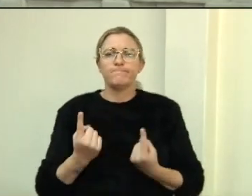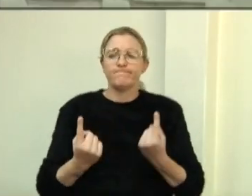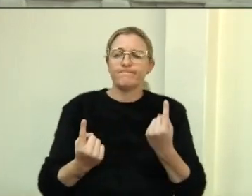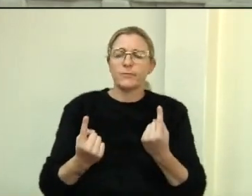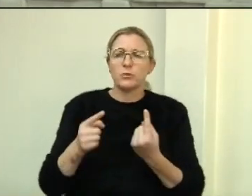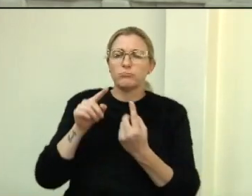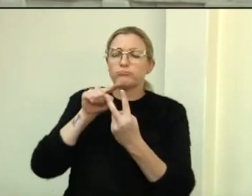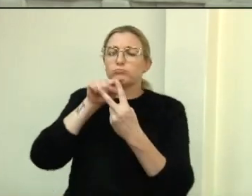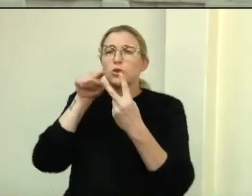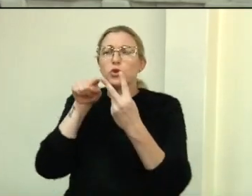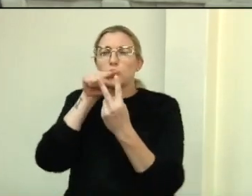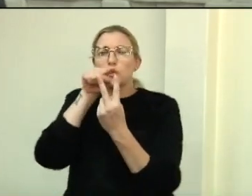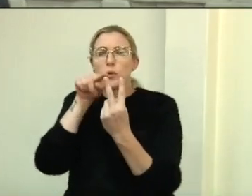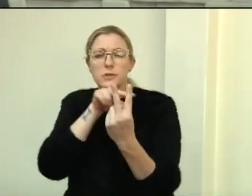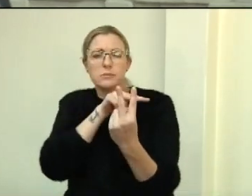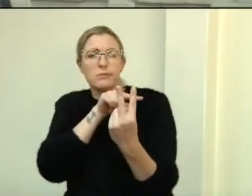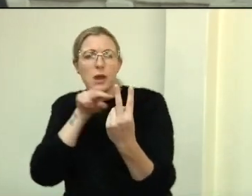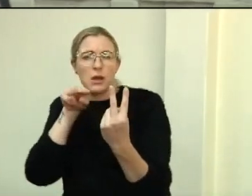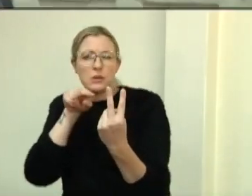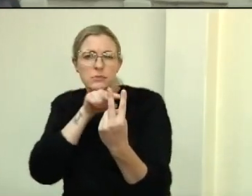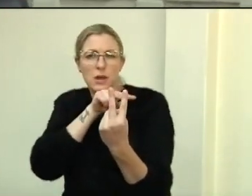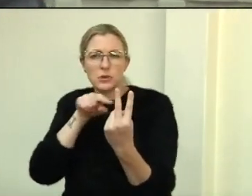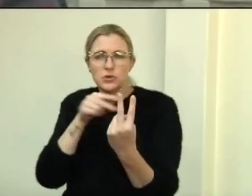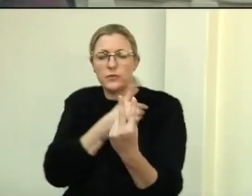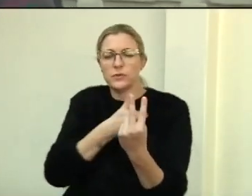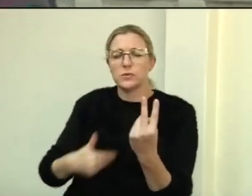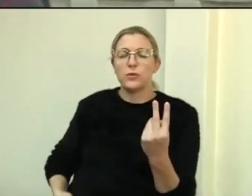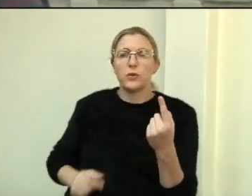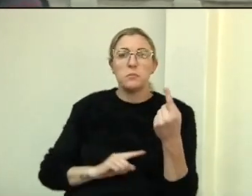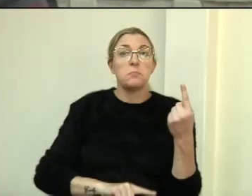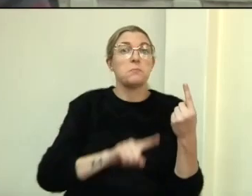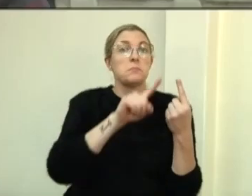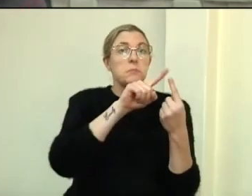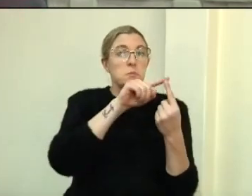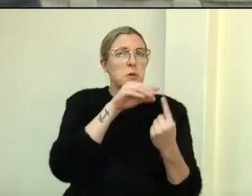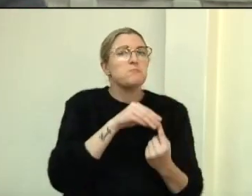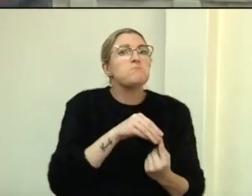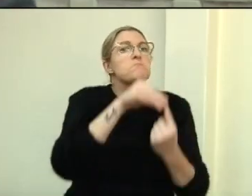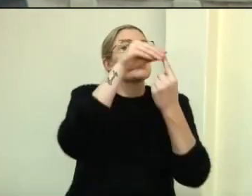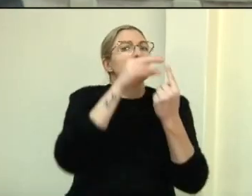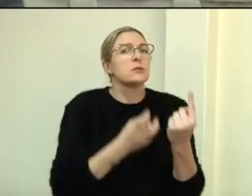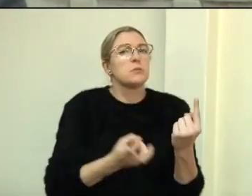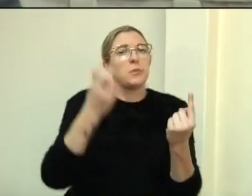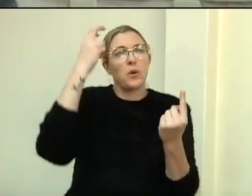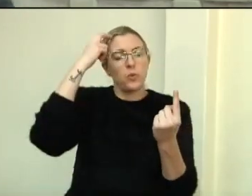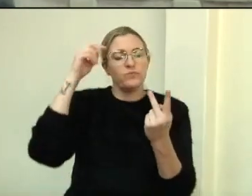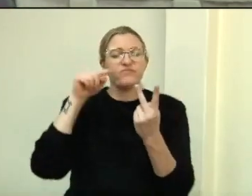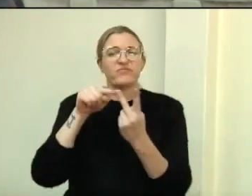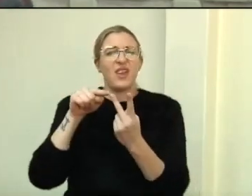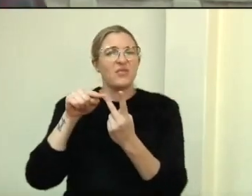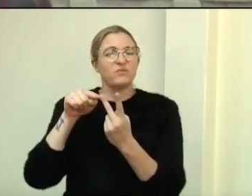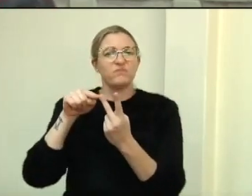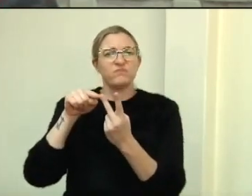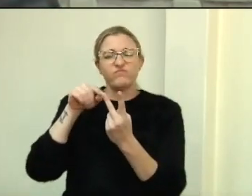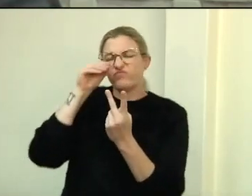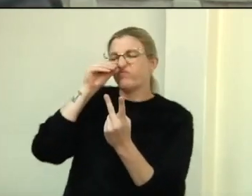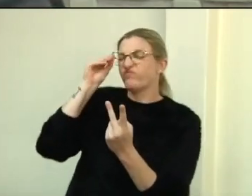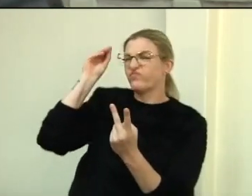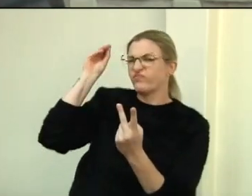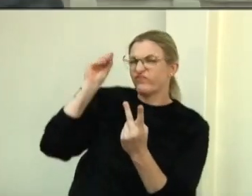país. Uma que priorizaria a cultura e outra que desprestigiaria a cultura.